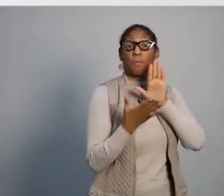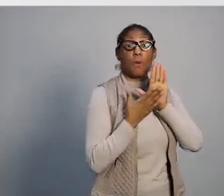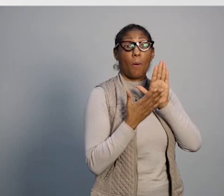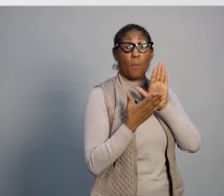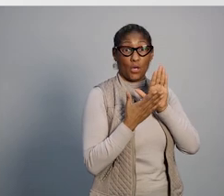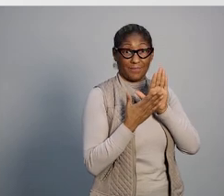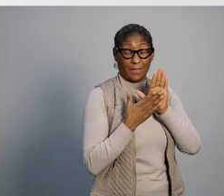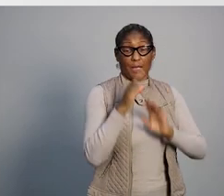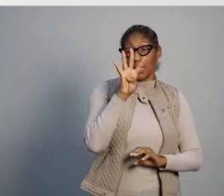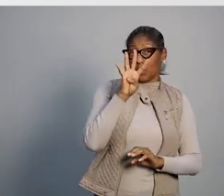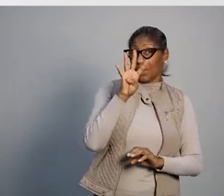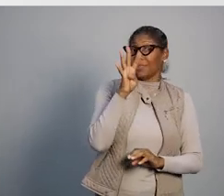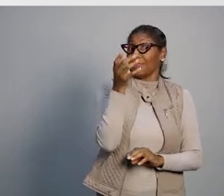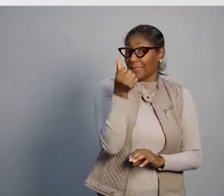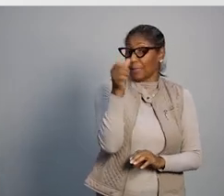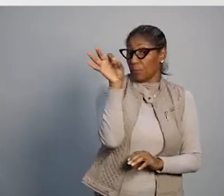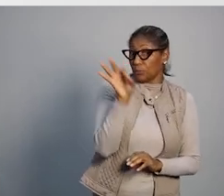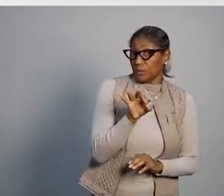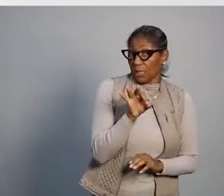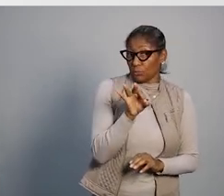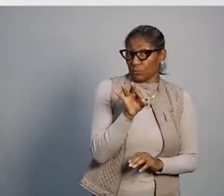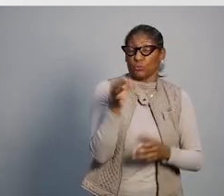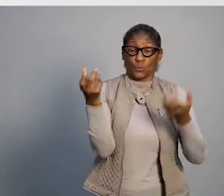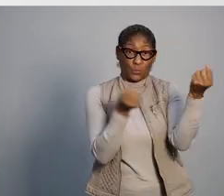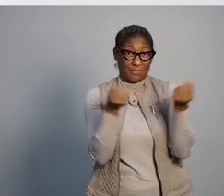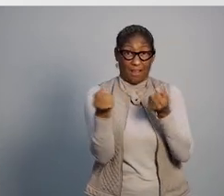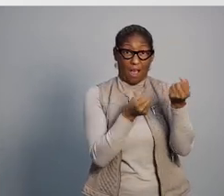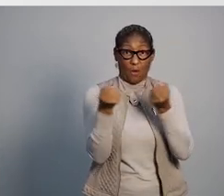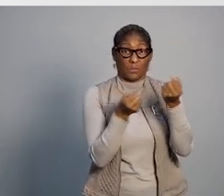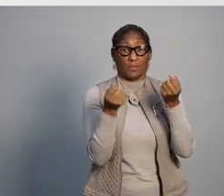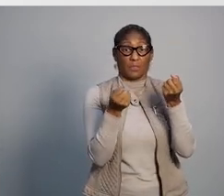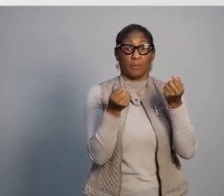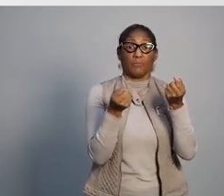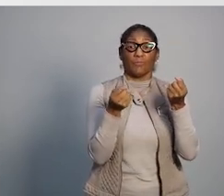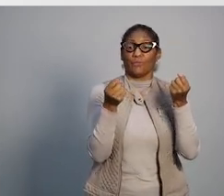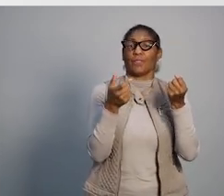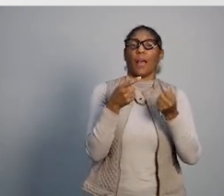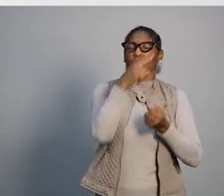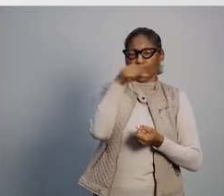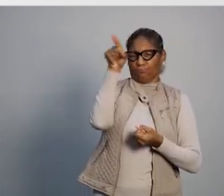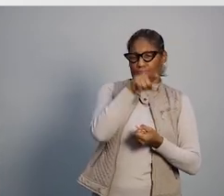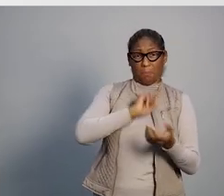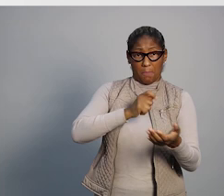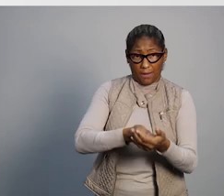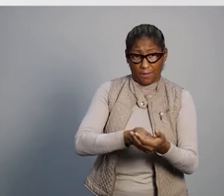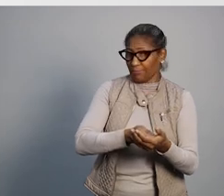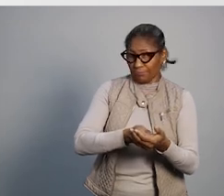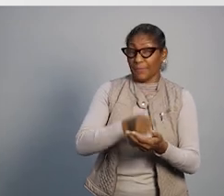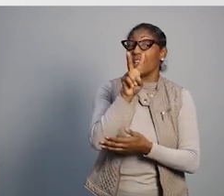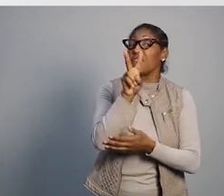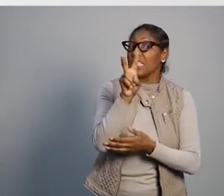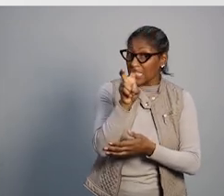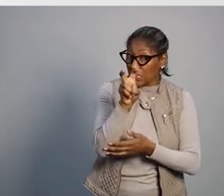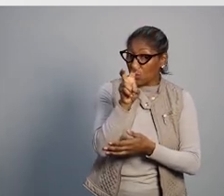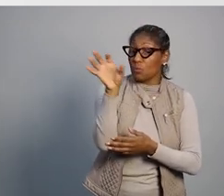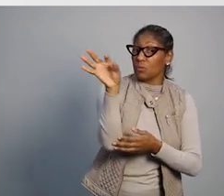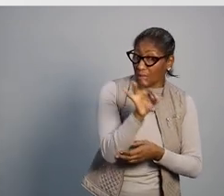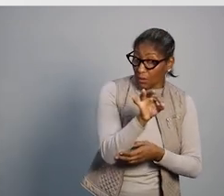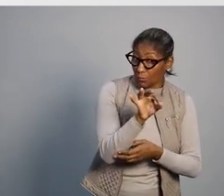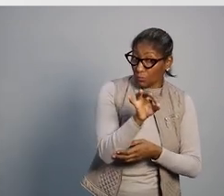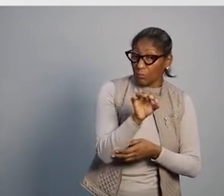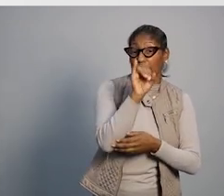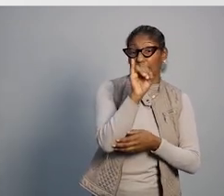alterações que nós propomos, em vez de 46% dos veículos ficarem isentos do IPVA, serão